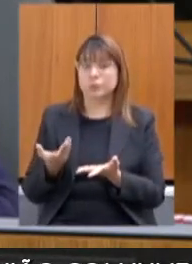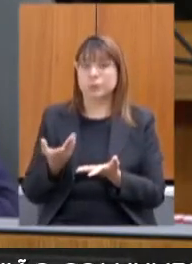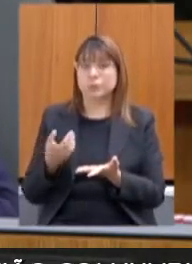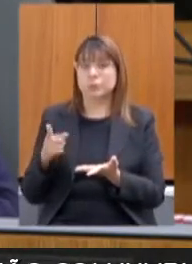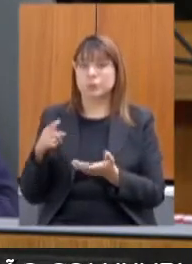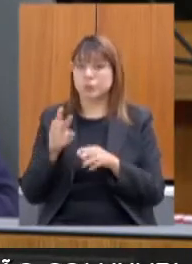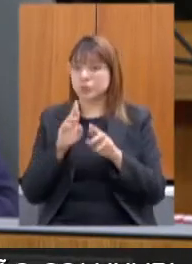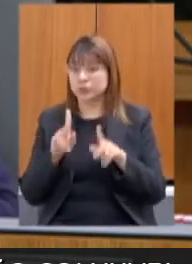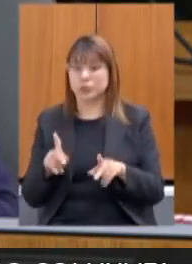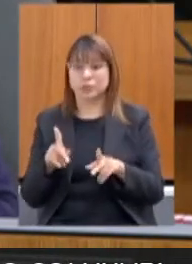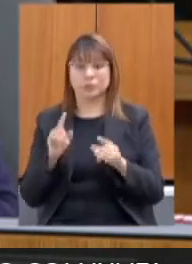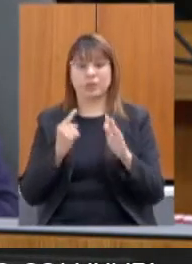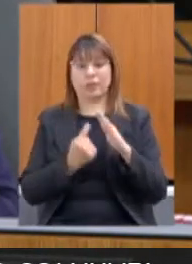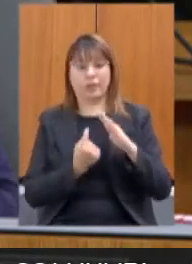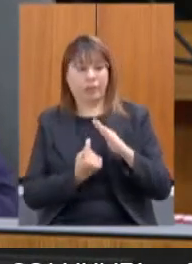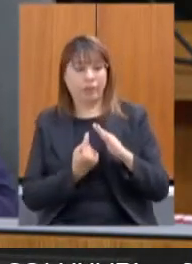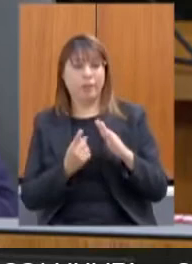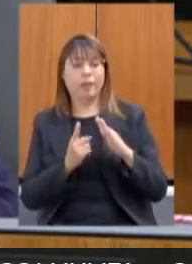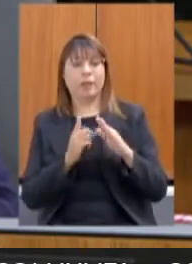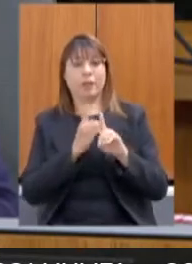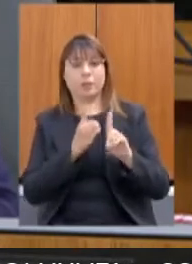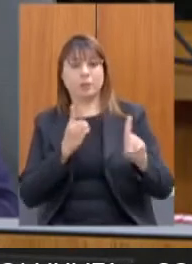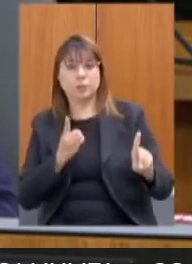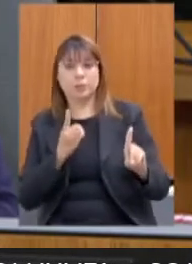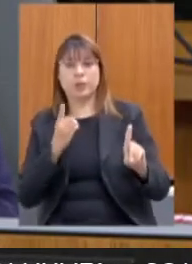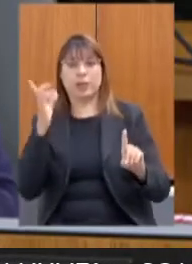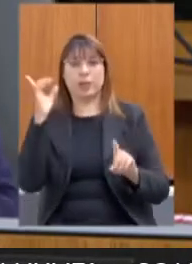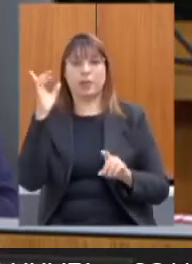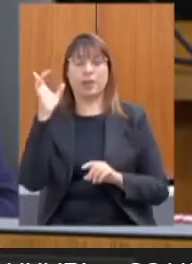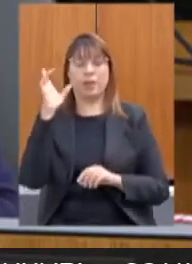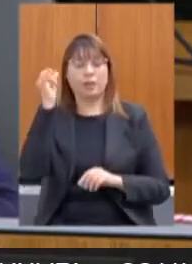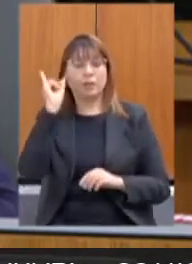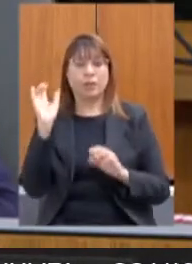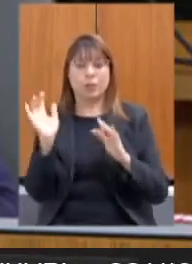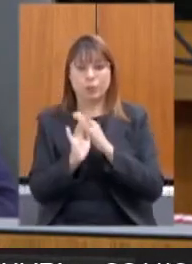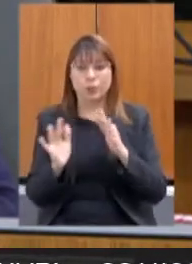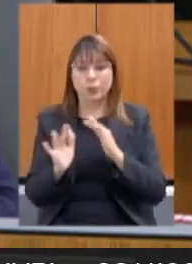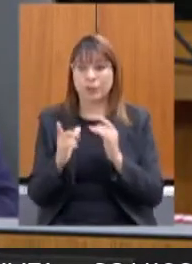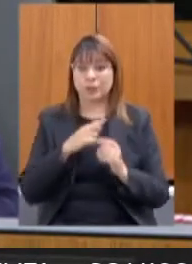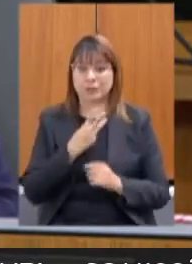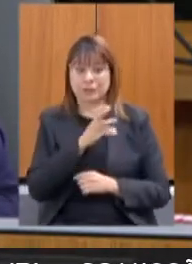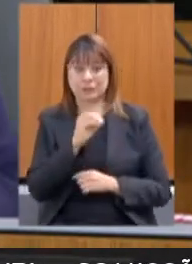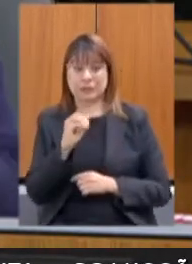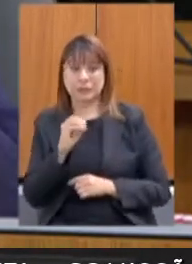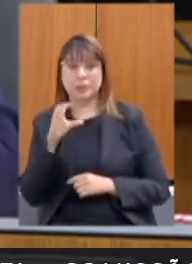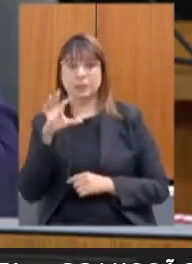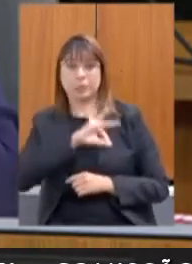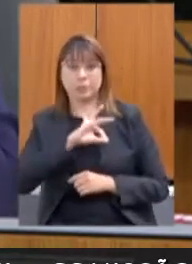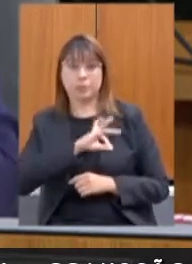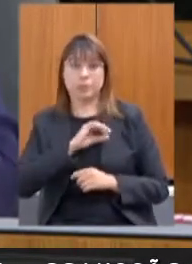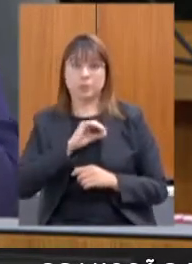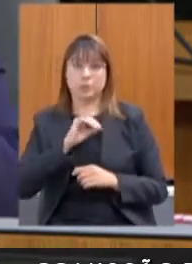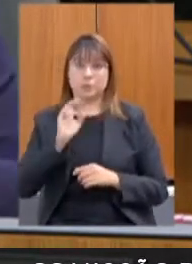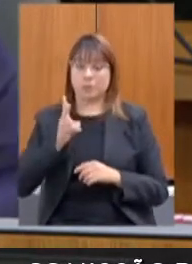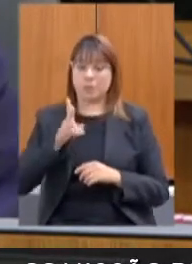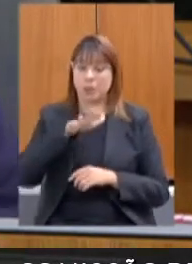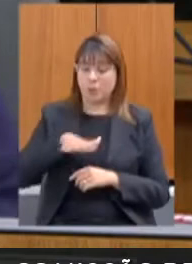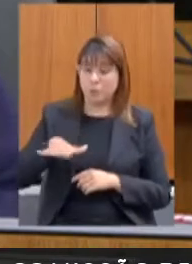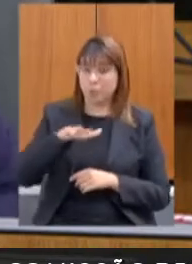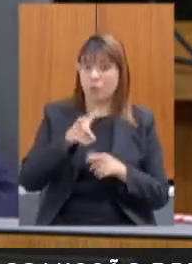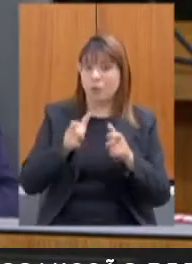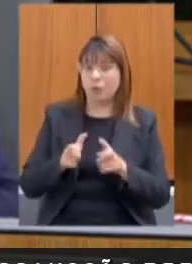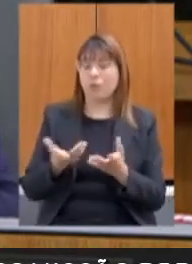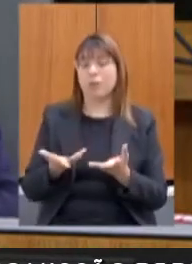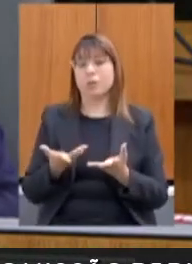pregávamos do distanciamento, das pessoas não se aglomerarem, 300 policiais numa área. E, evidentemente, que as famílias